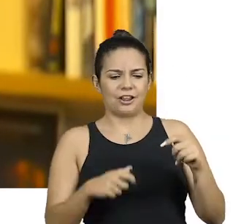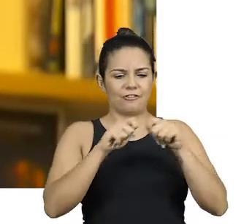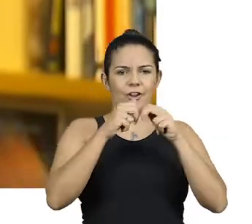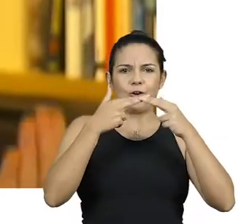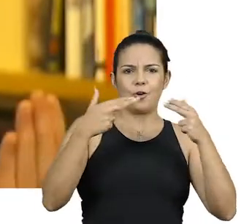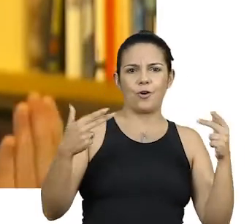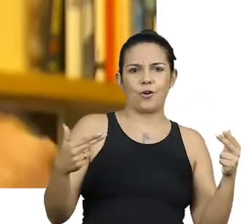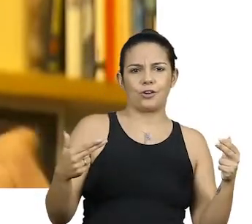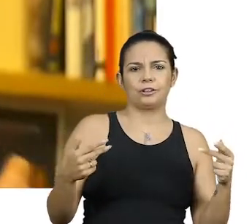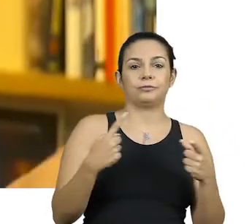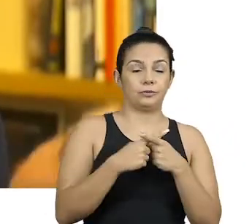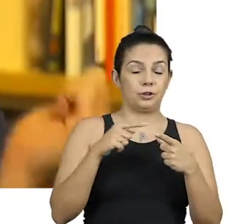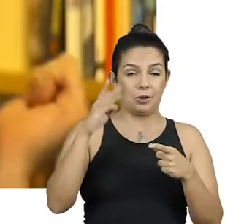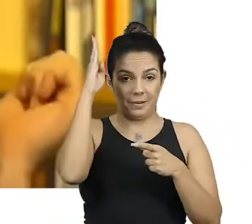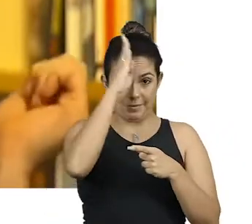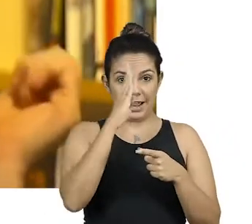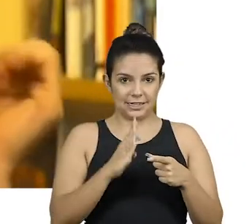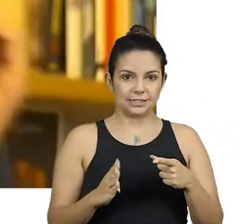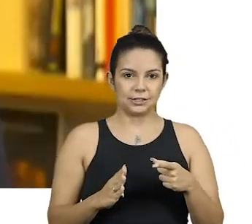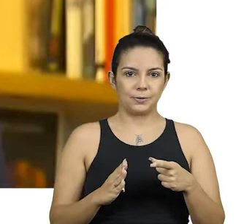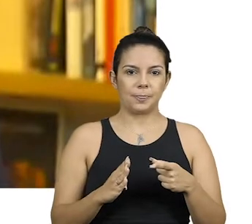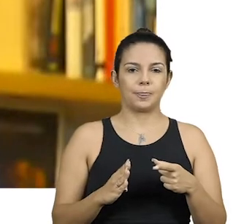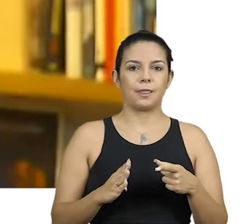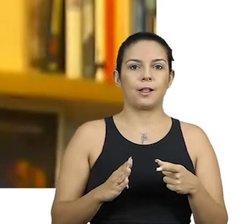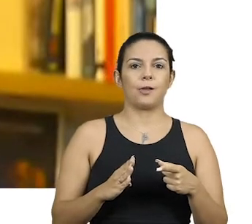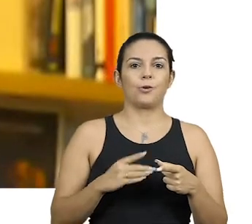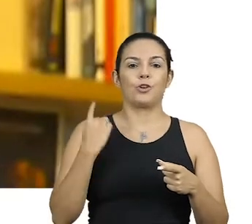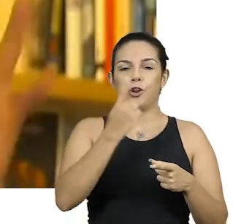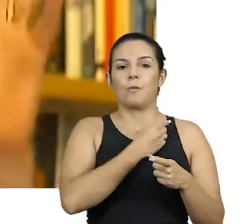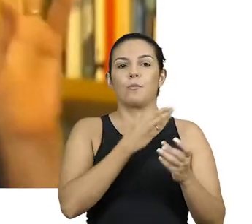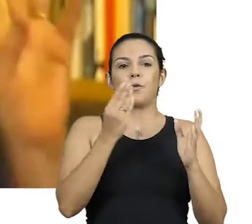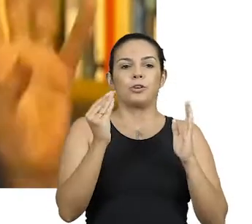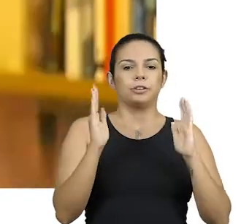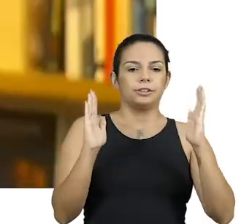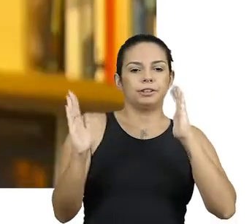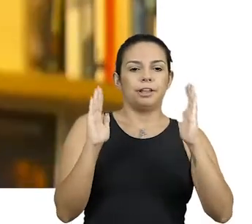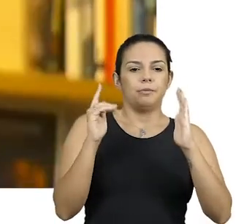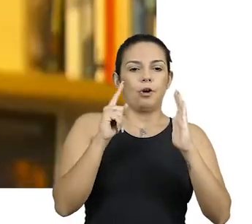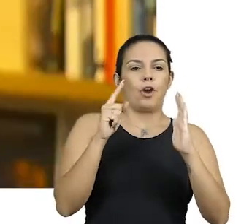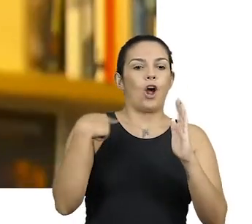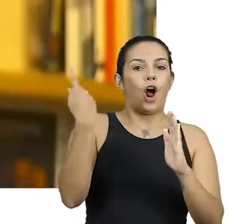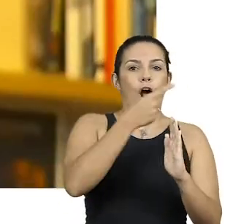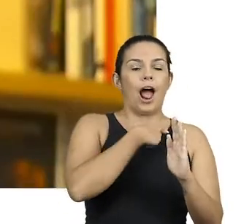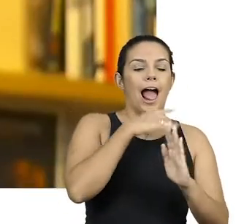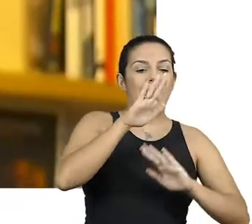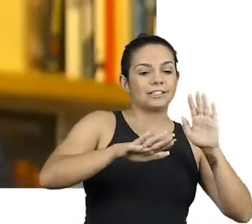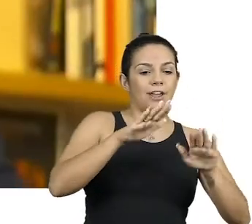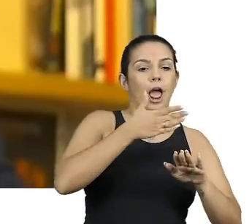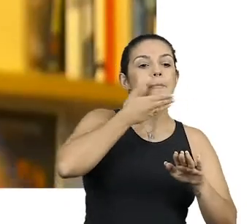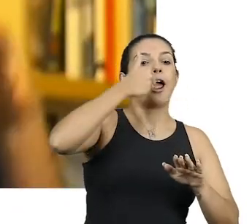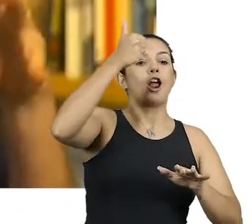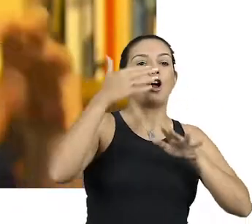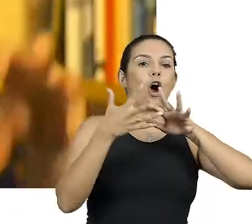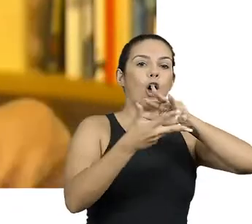muito ciclotínico. Ou somos os melhores do mundo ou somos o cocô do cavalo do bandido.